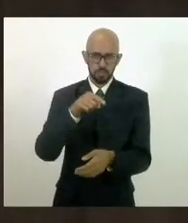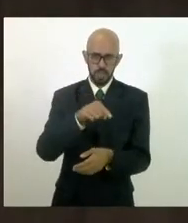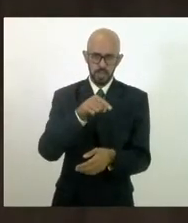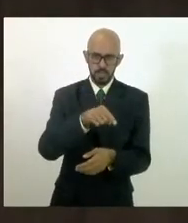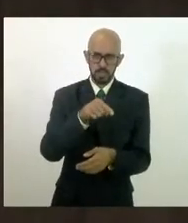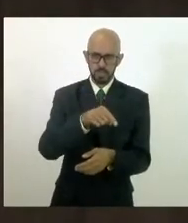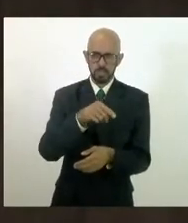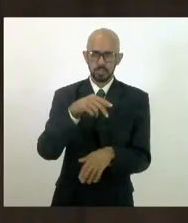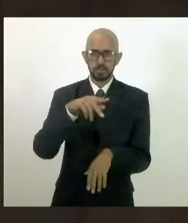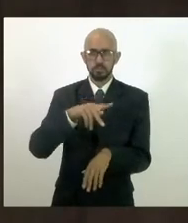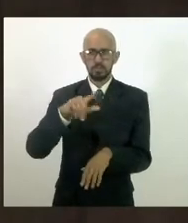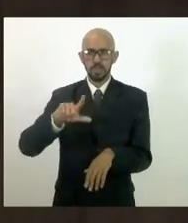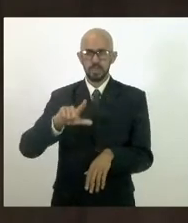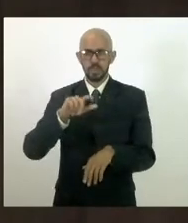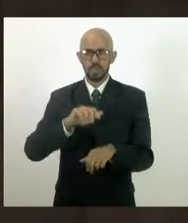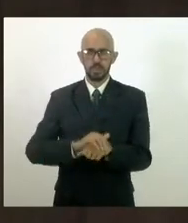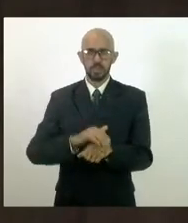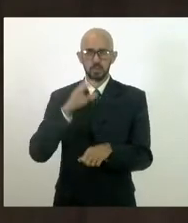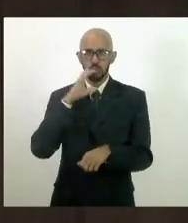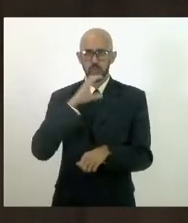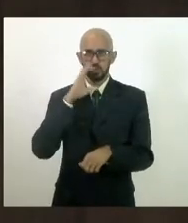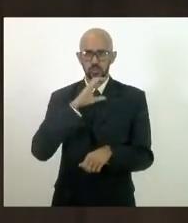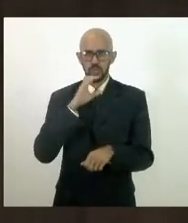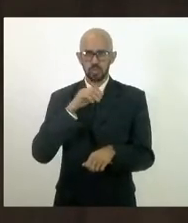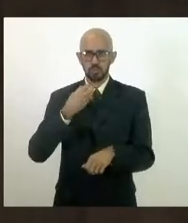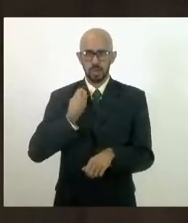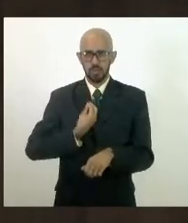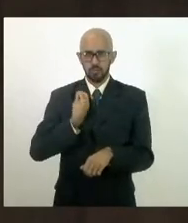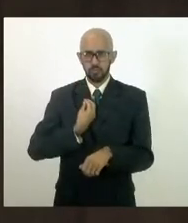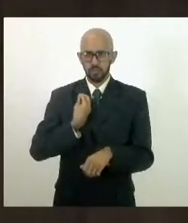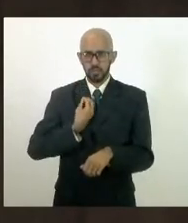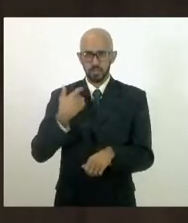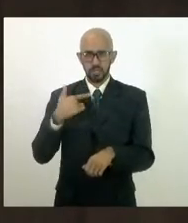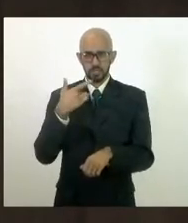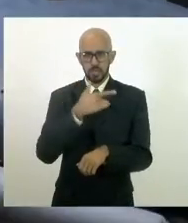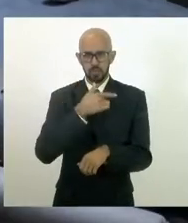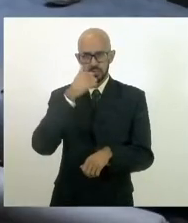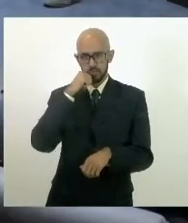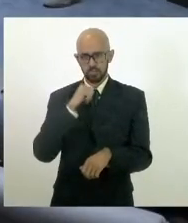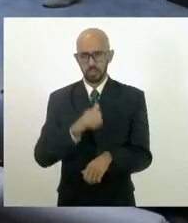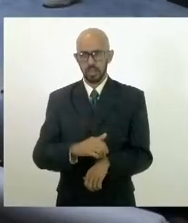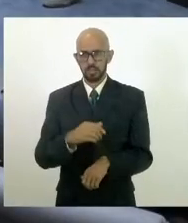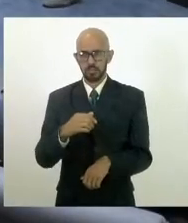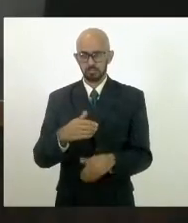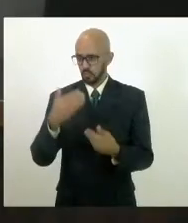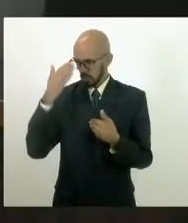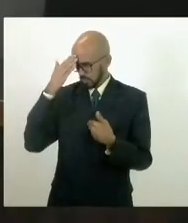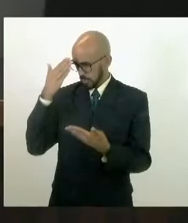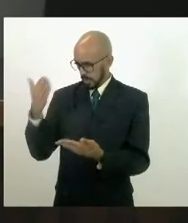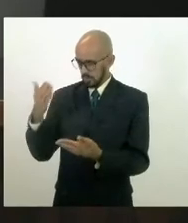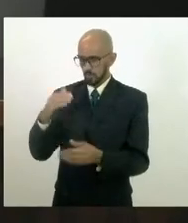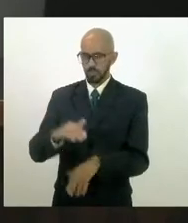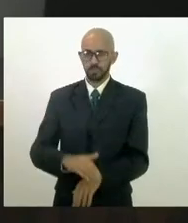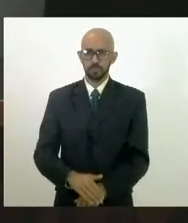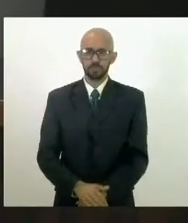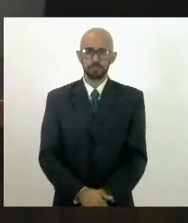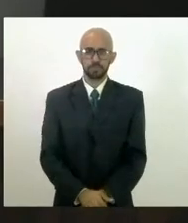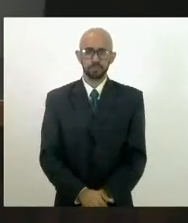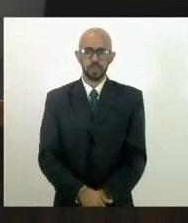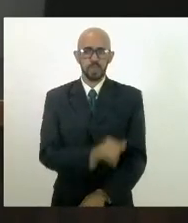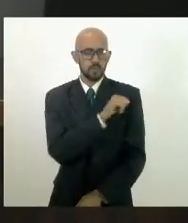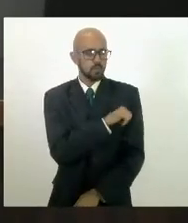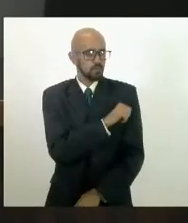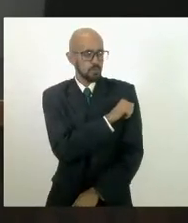programa urgente para a vida e a saúde das mulheres. Muito obrigada. Deputada, enfermeira Regiane, seguido o deputado